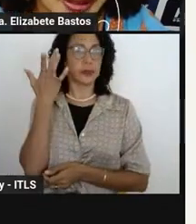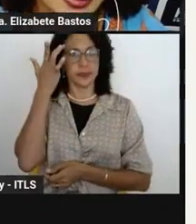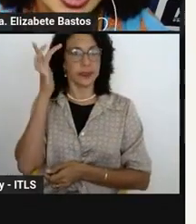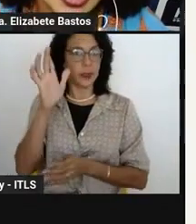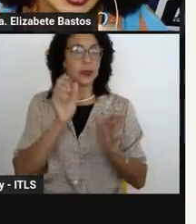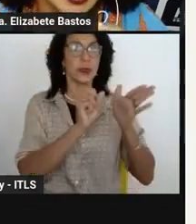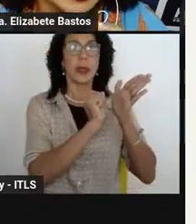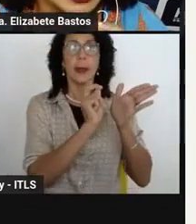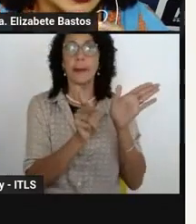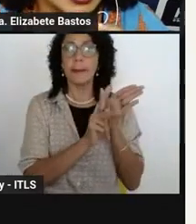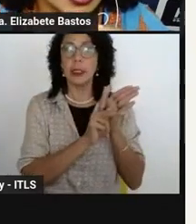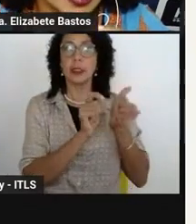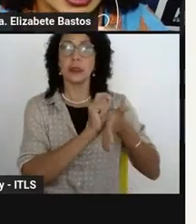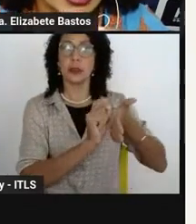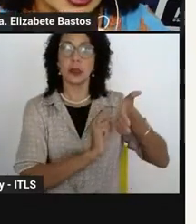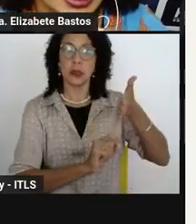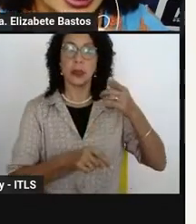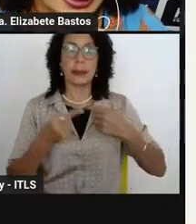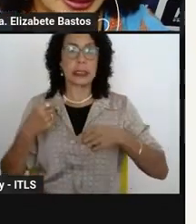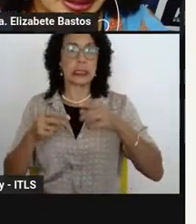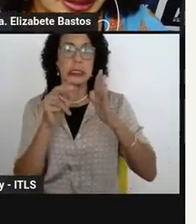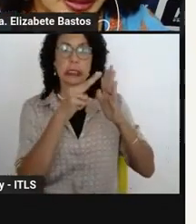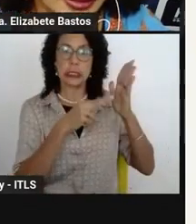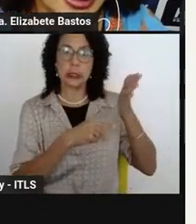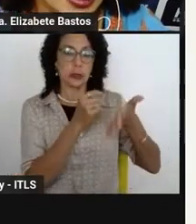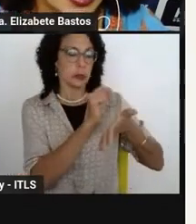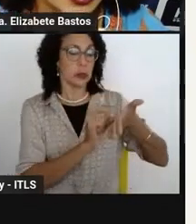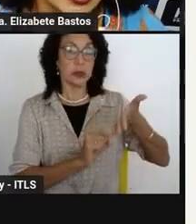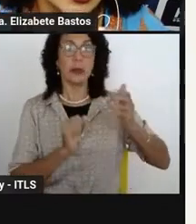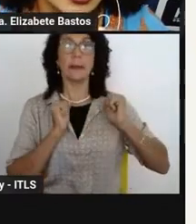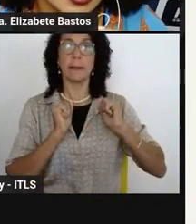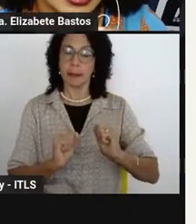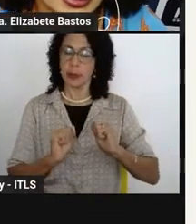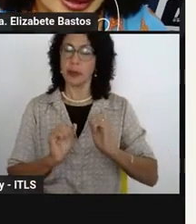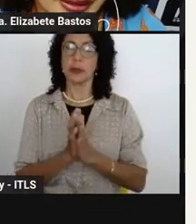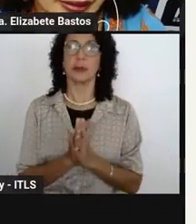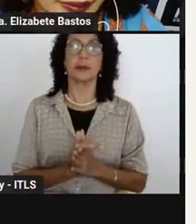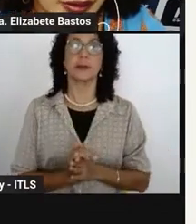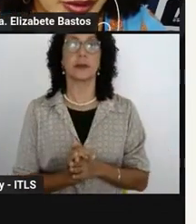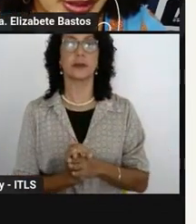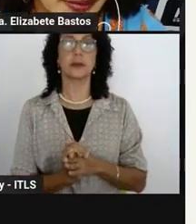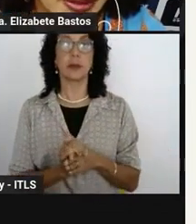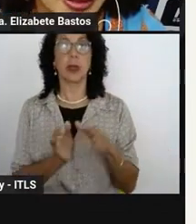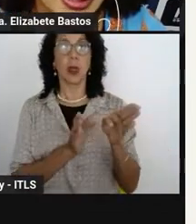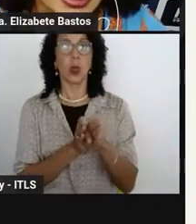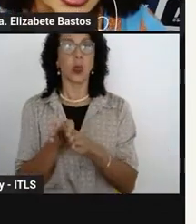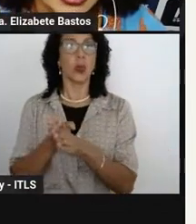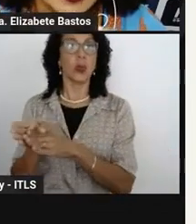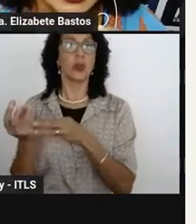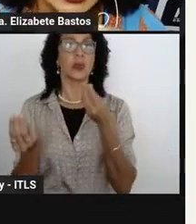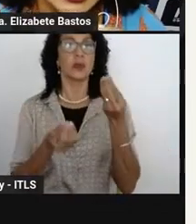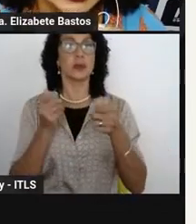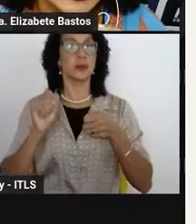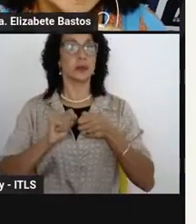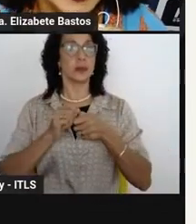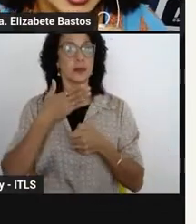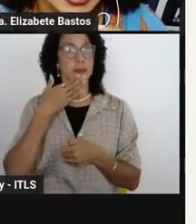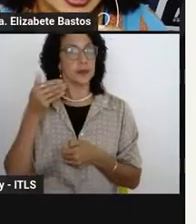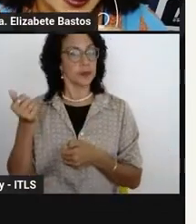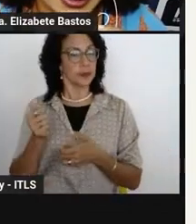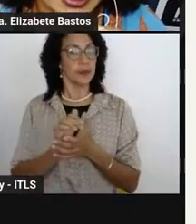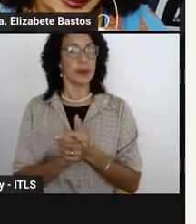projetos, sobre alguma discussão sobre leitura e escrita que queiram na escola, orientação sobre alguma sequência didática, estamos aqui